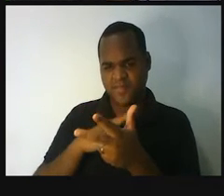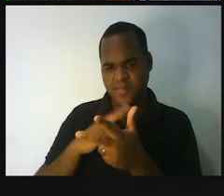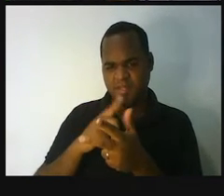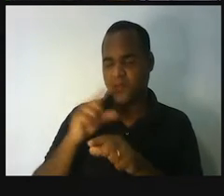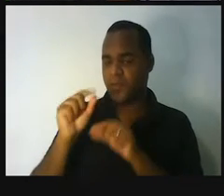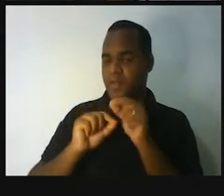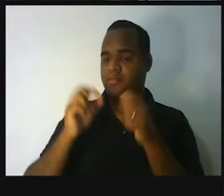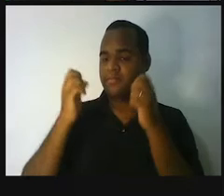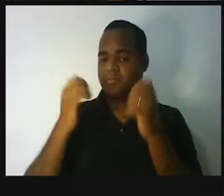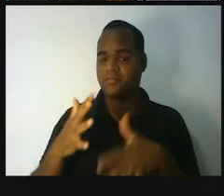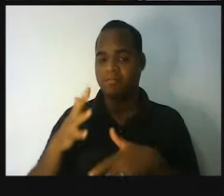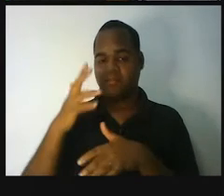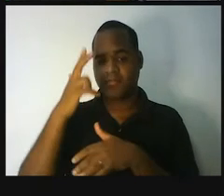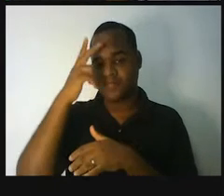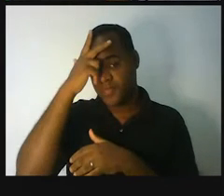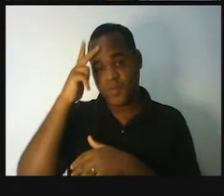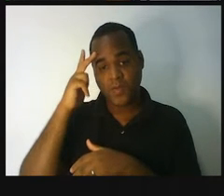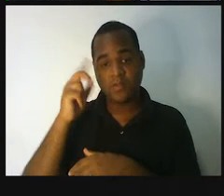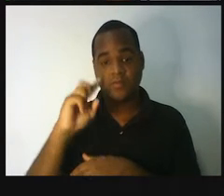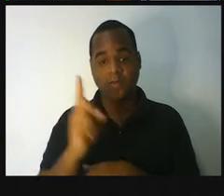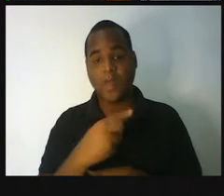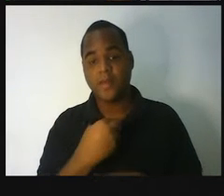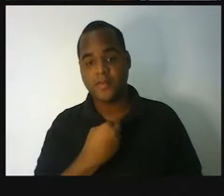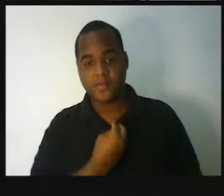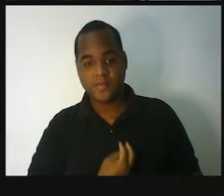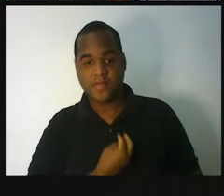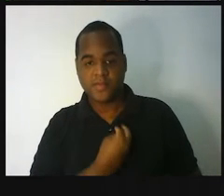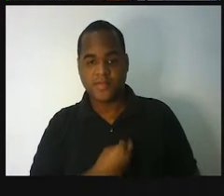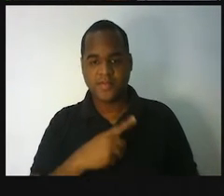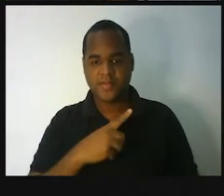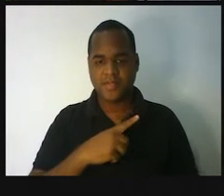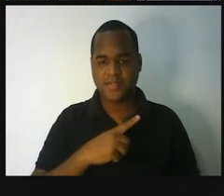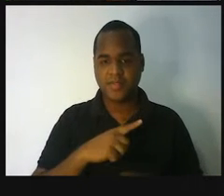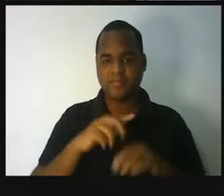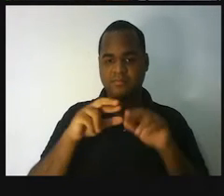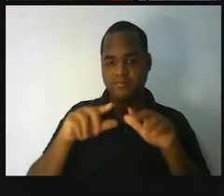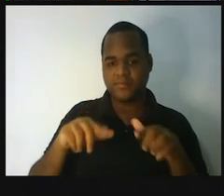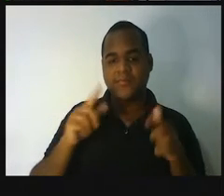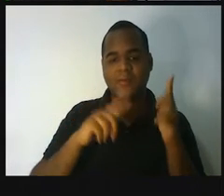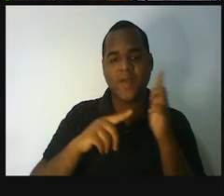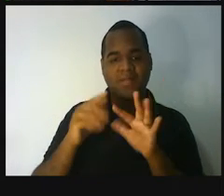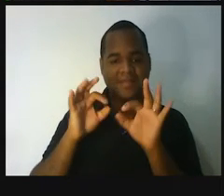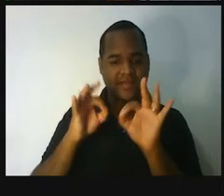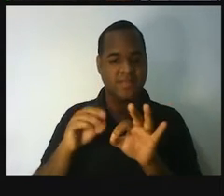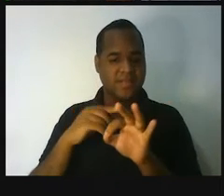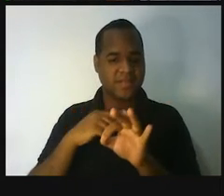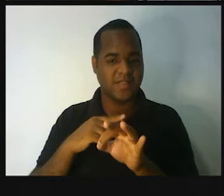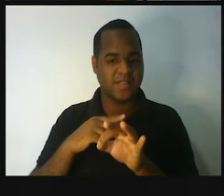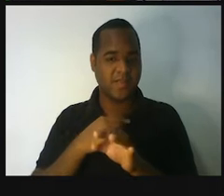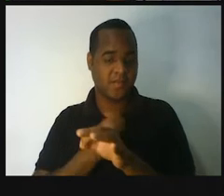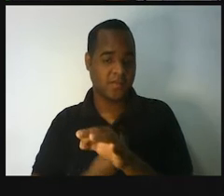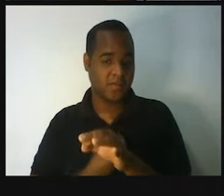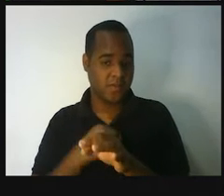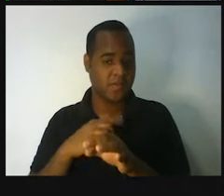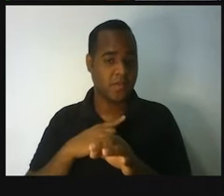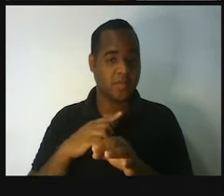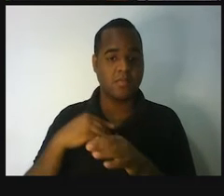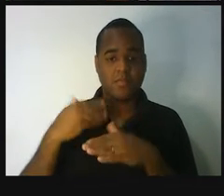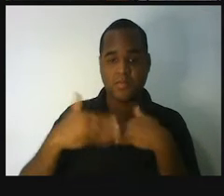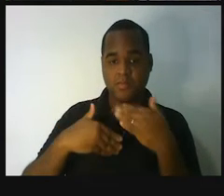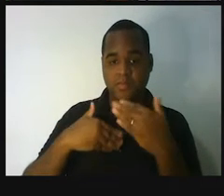seres humanos, nós, a nossa ancestralidade, estiveram envolvidos há muito tempo atrás.